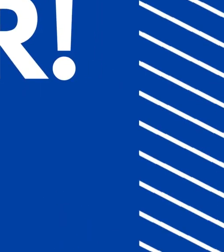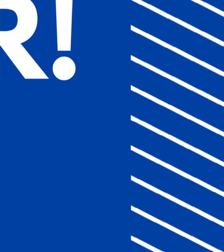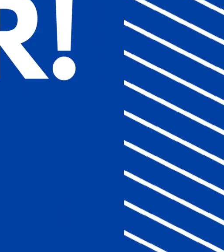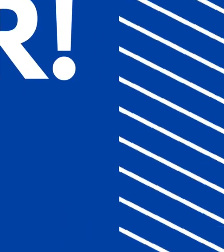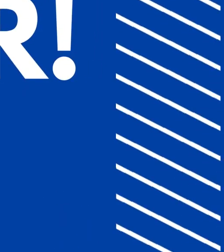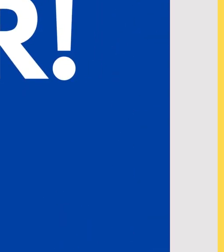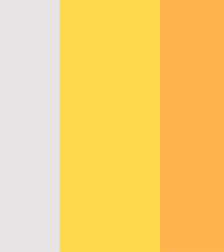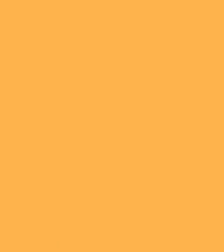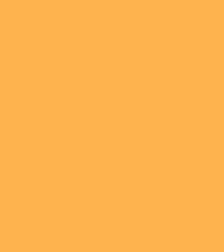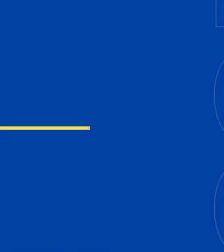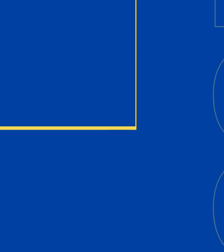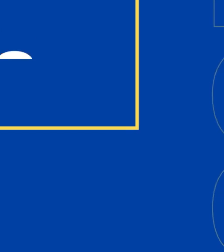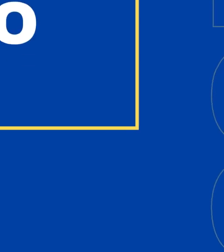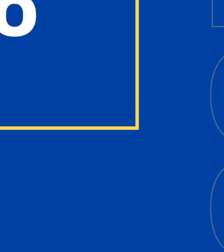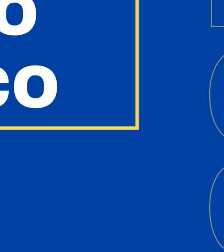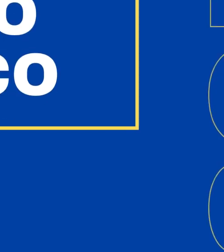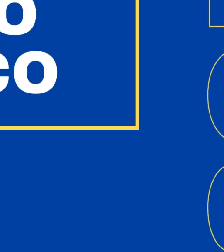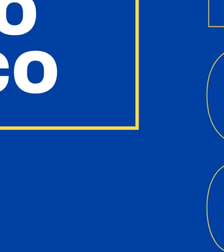Acesse o